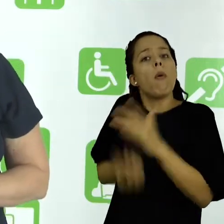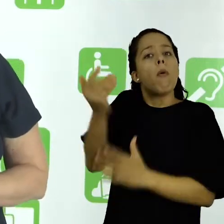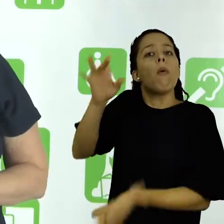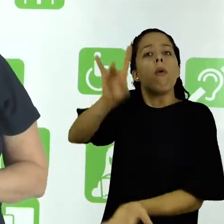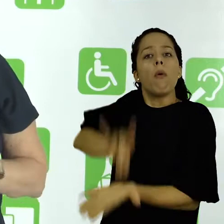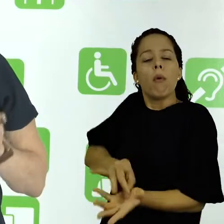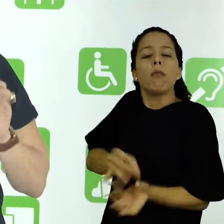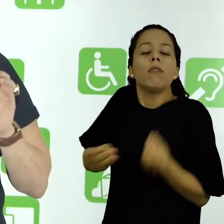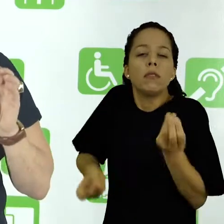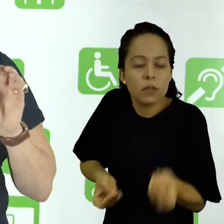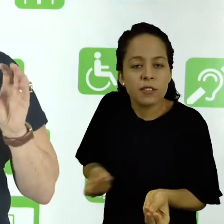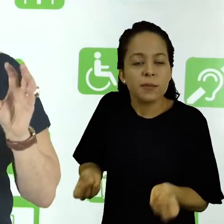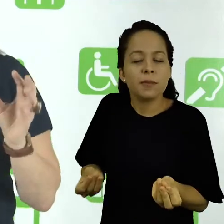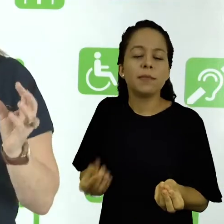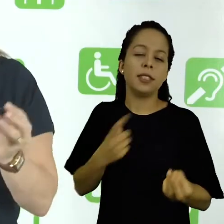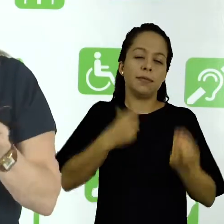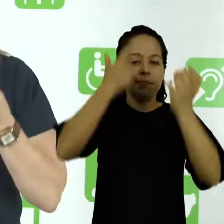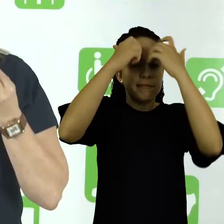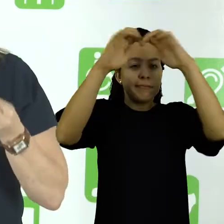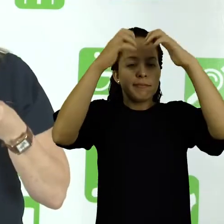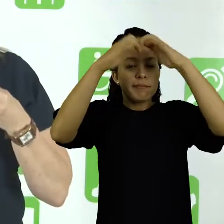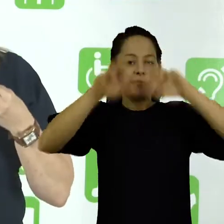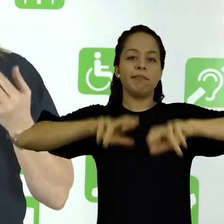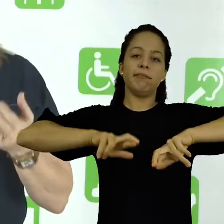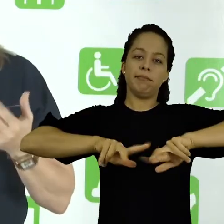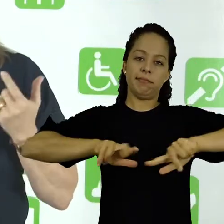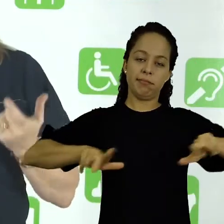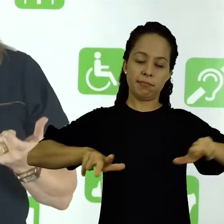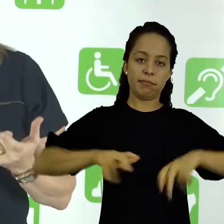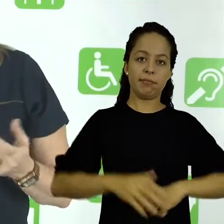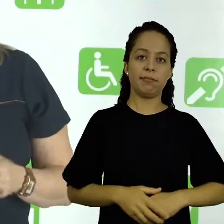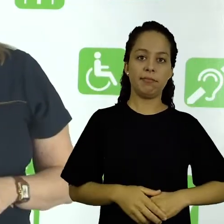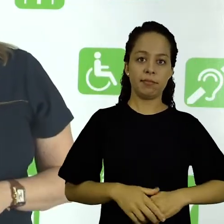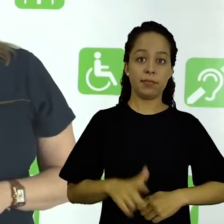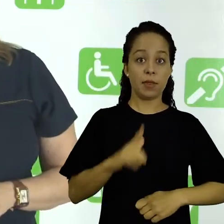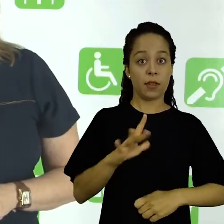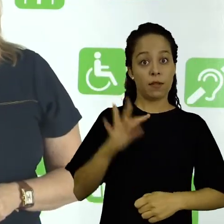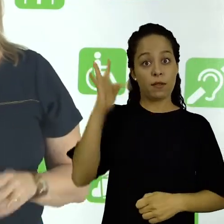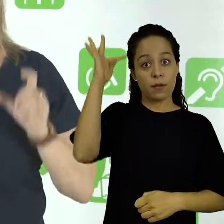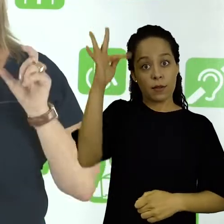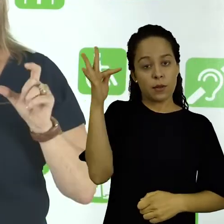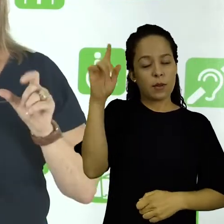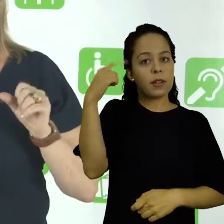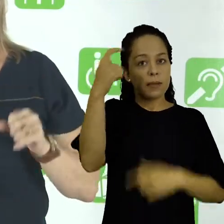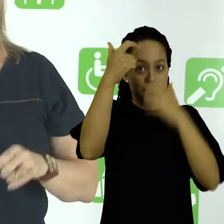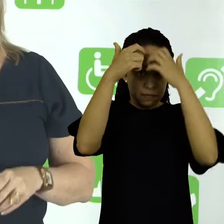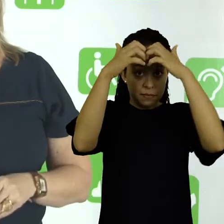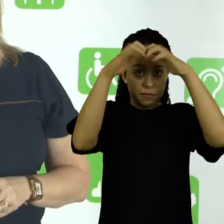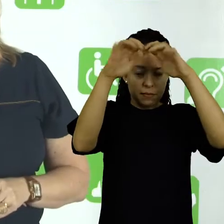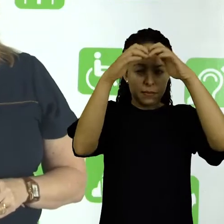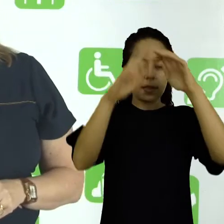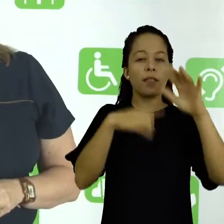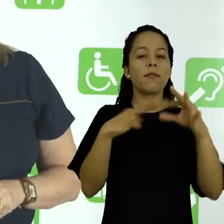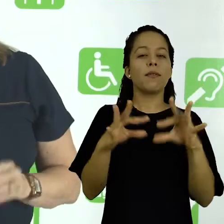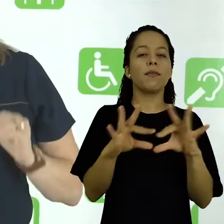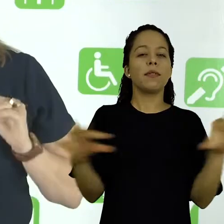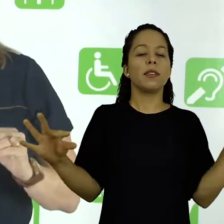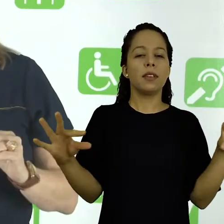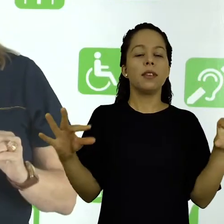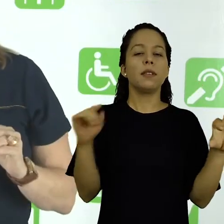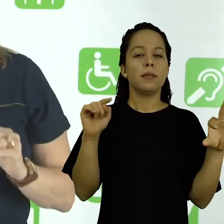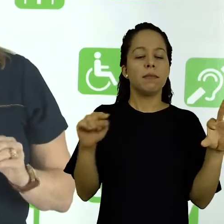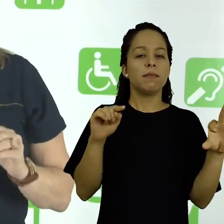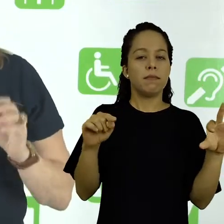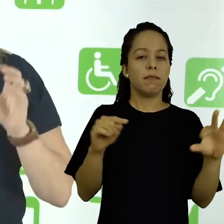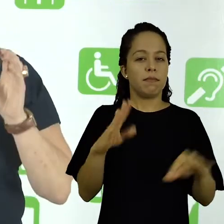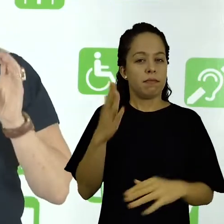questionamento. Refletindo bem esse conhecimento filosófico, tem uma frase do filósofo